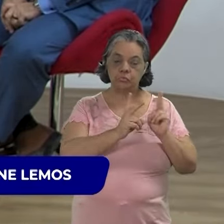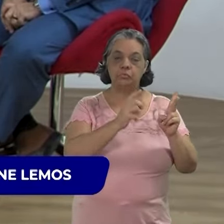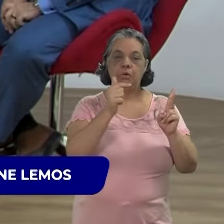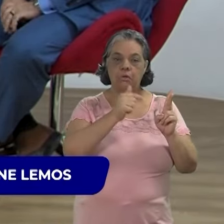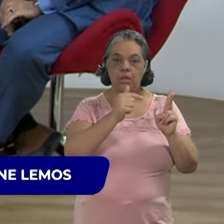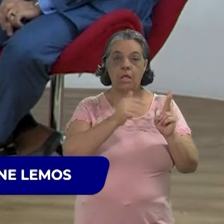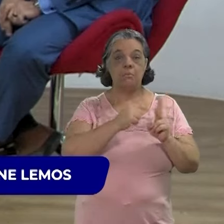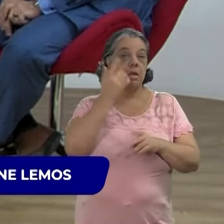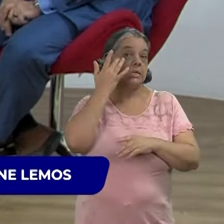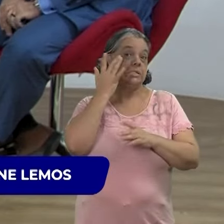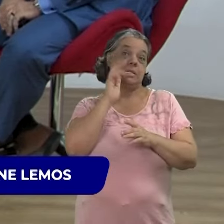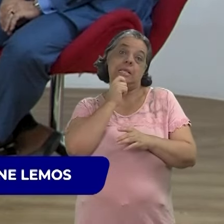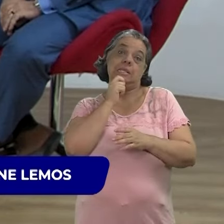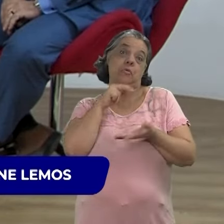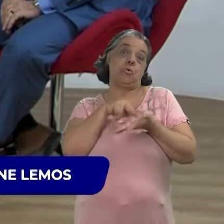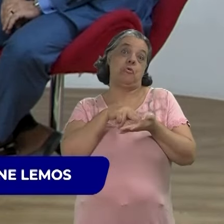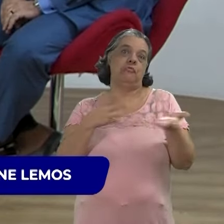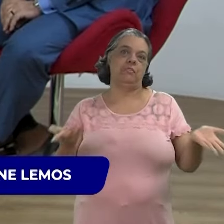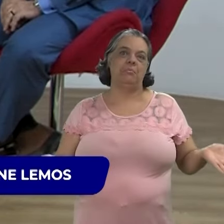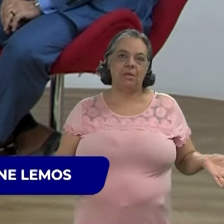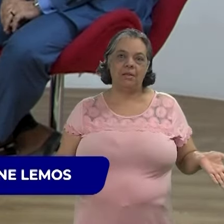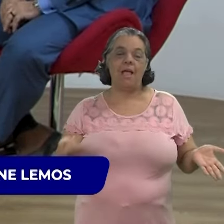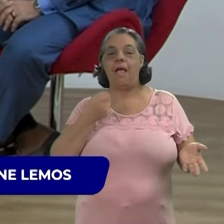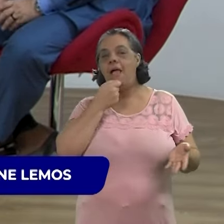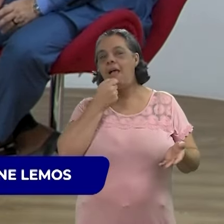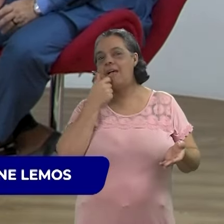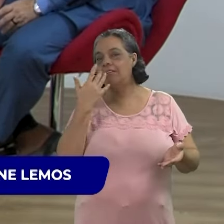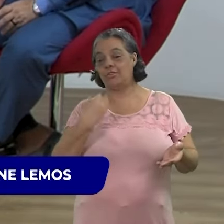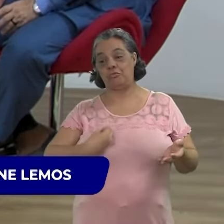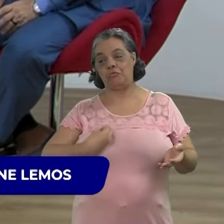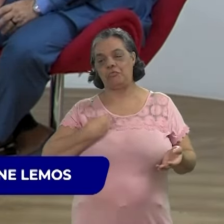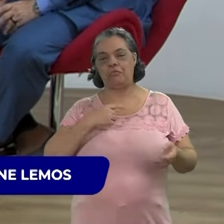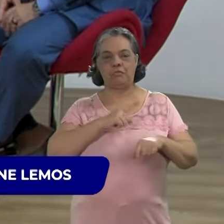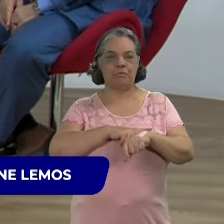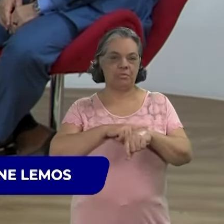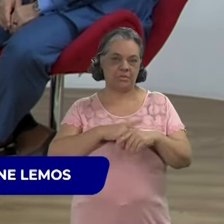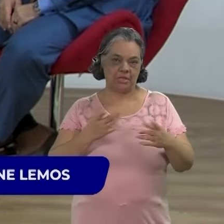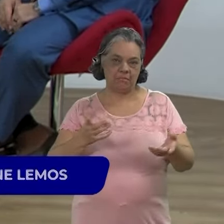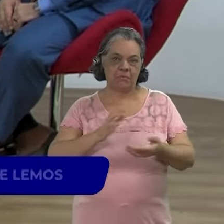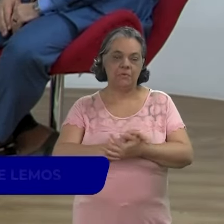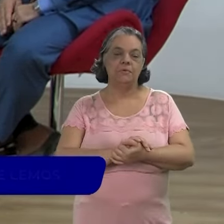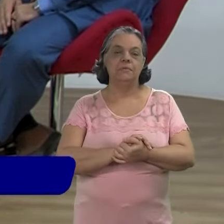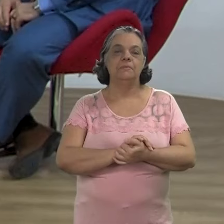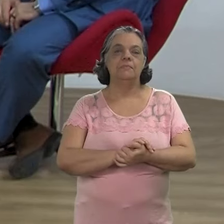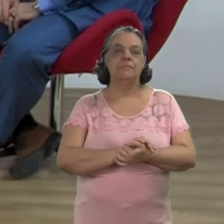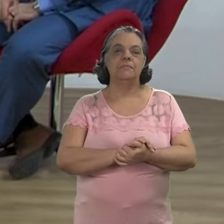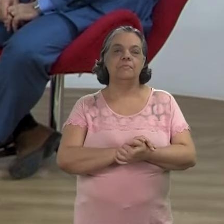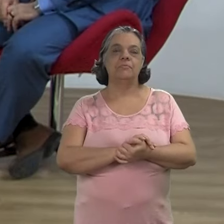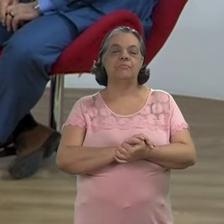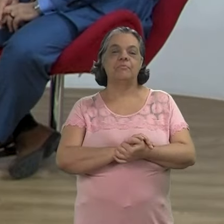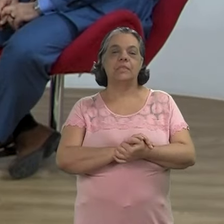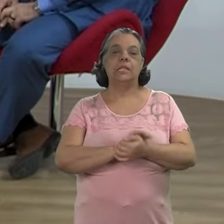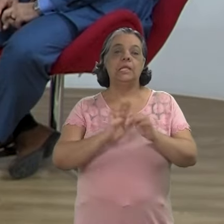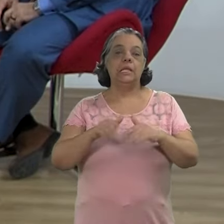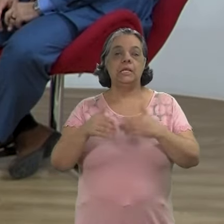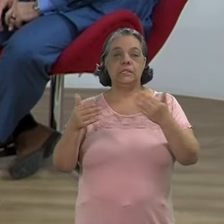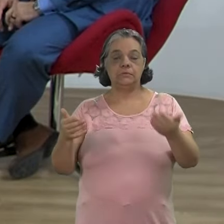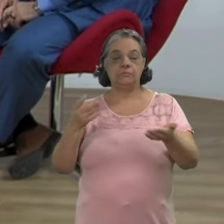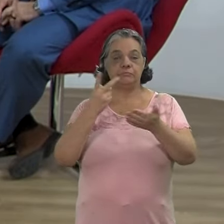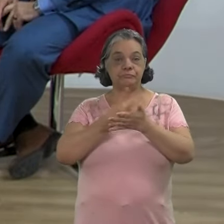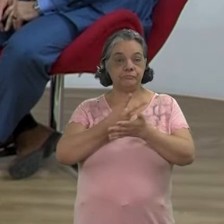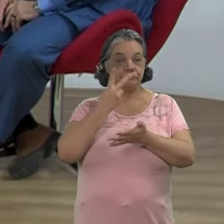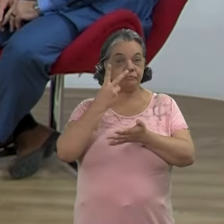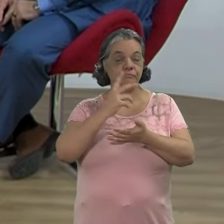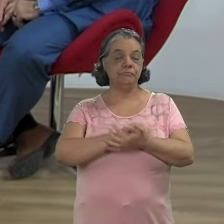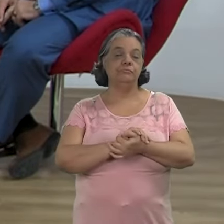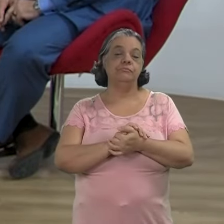isso, a gente ainda não tem como confirmar. A não passou 100 anos para pôr a teste. Ainda. Então,